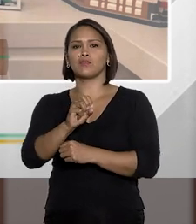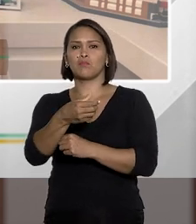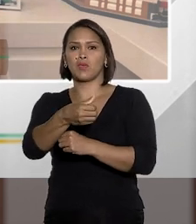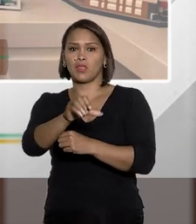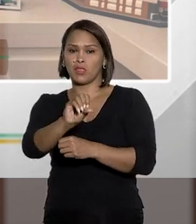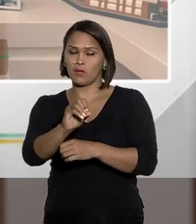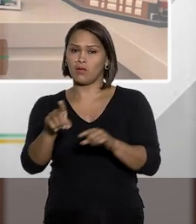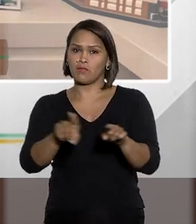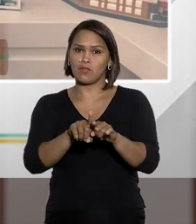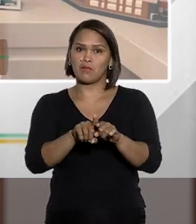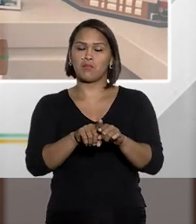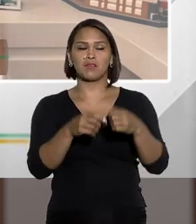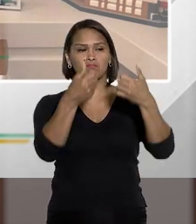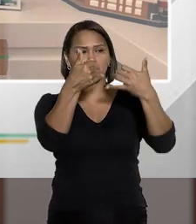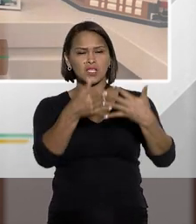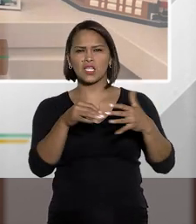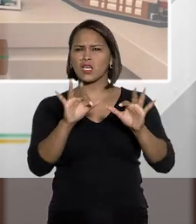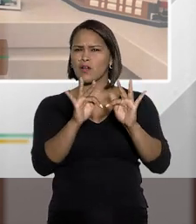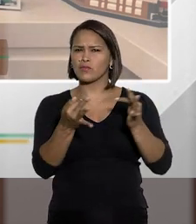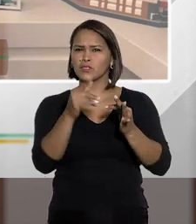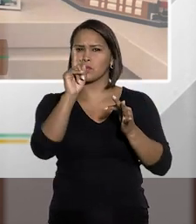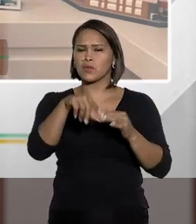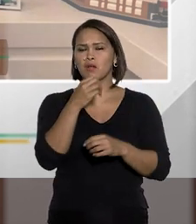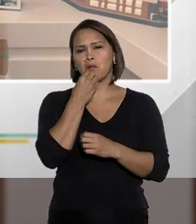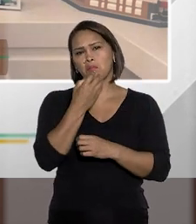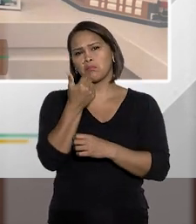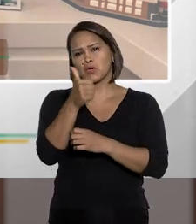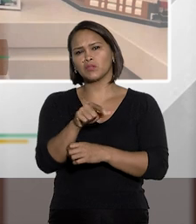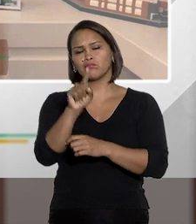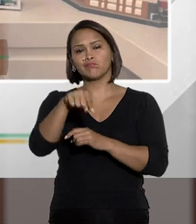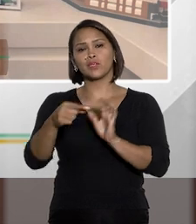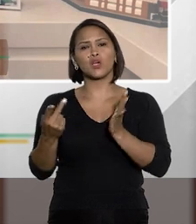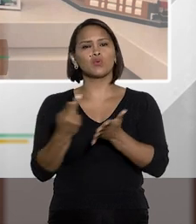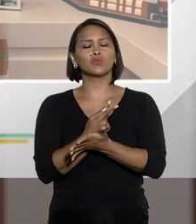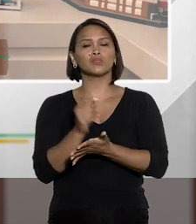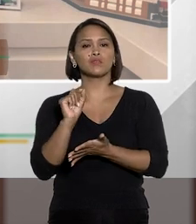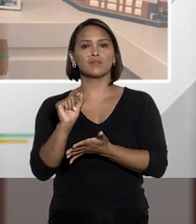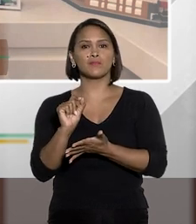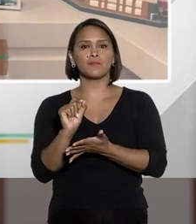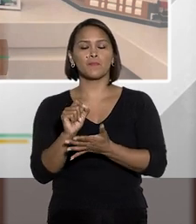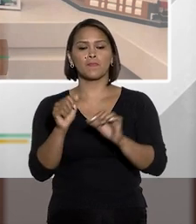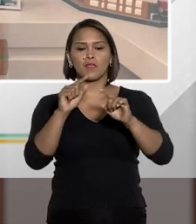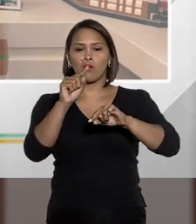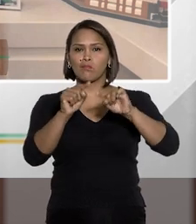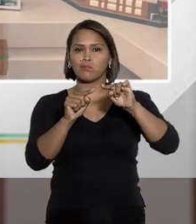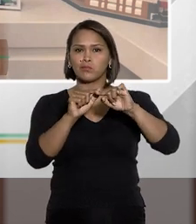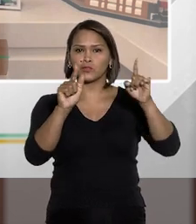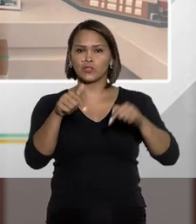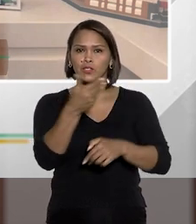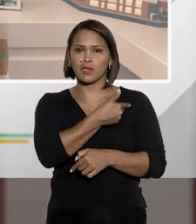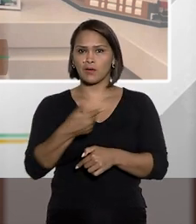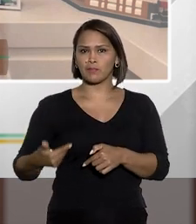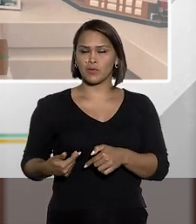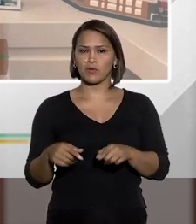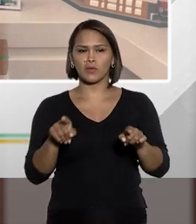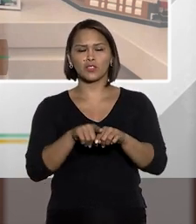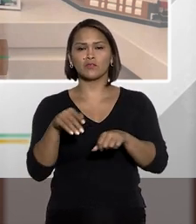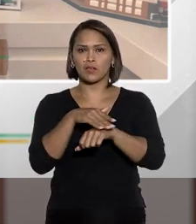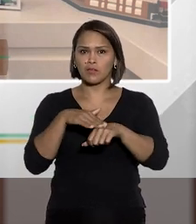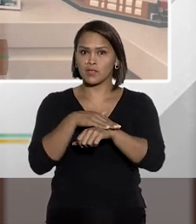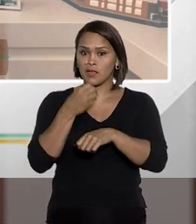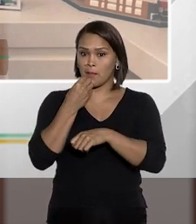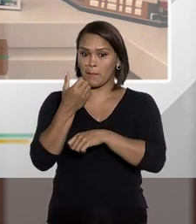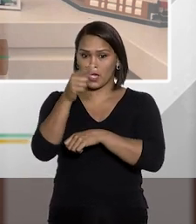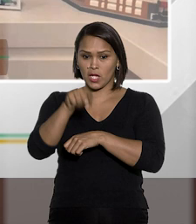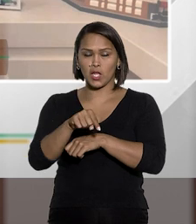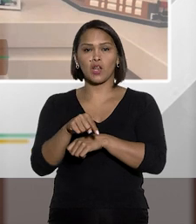13869, mas, grosso modo, eu poderia dizer para você que é quando o funcionário público, o agente, a gente